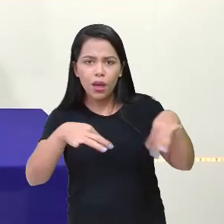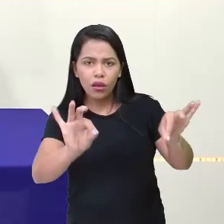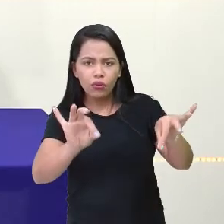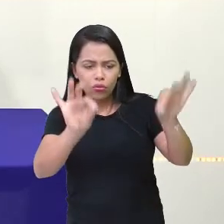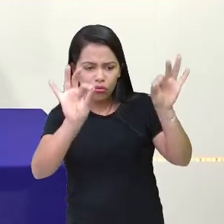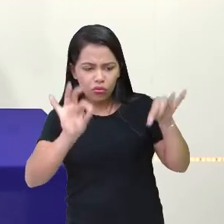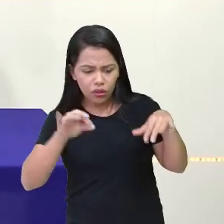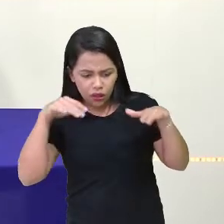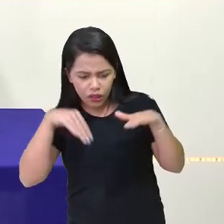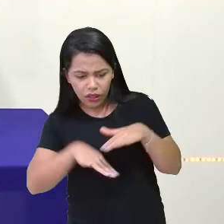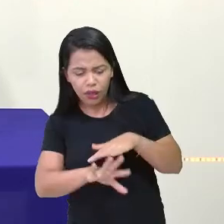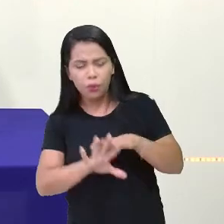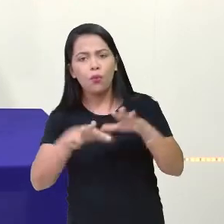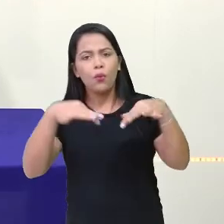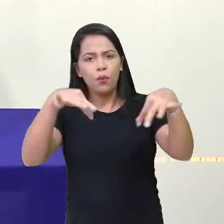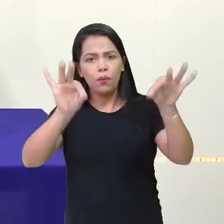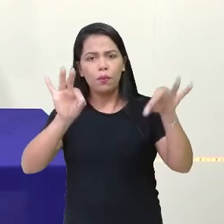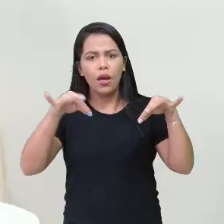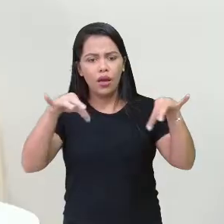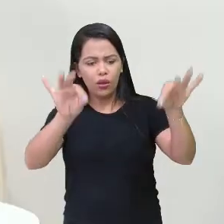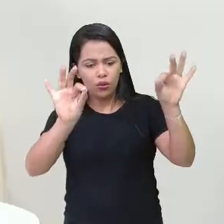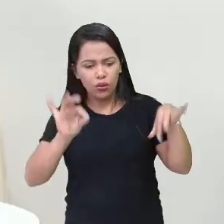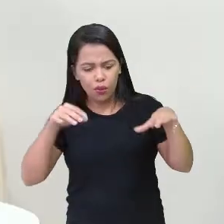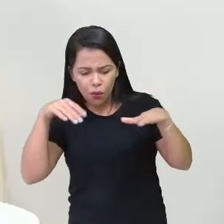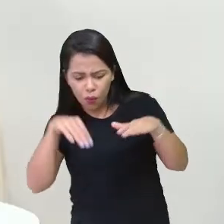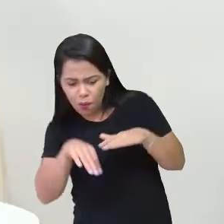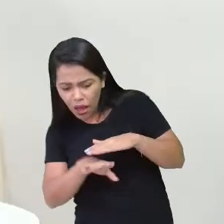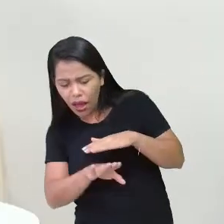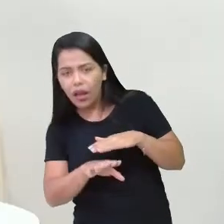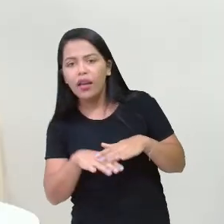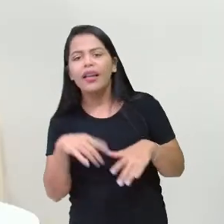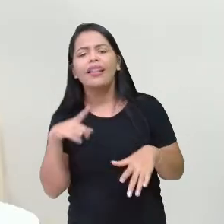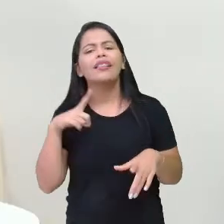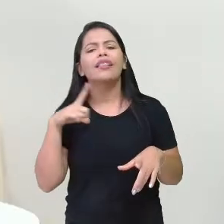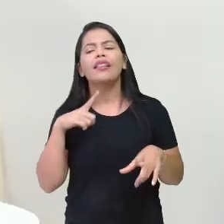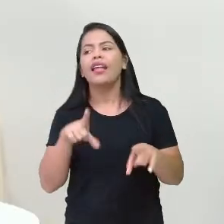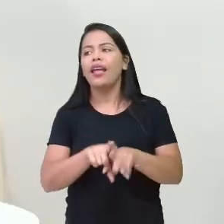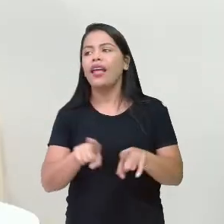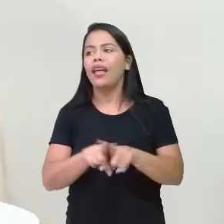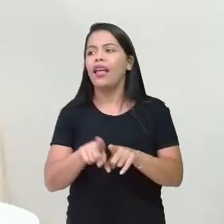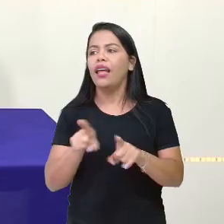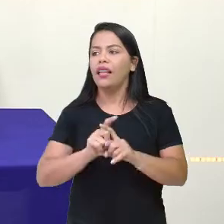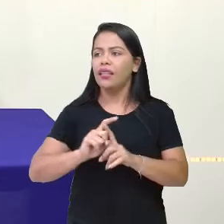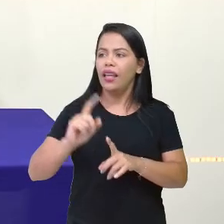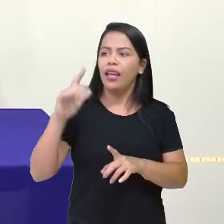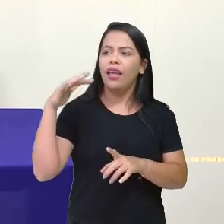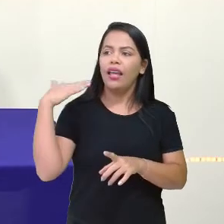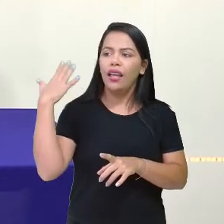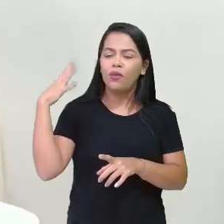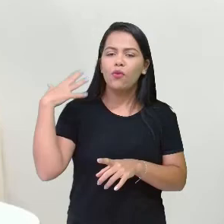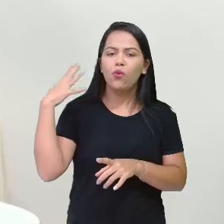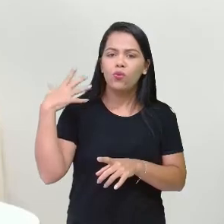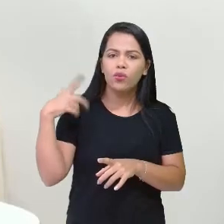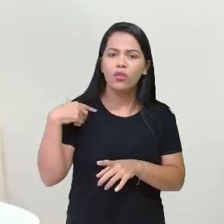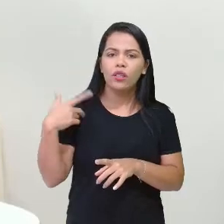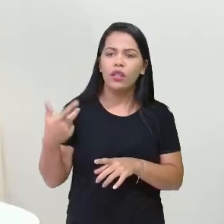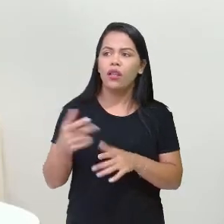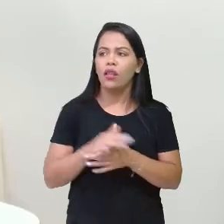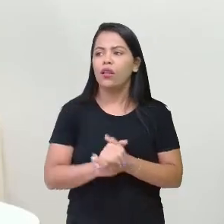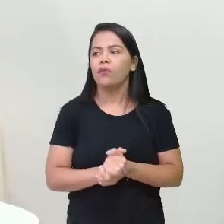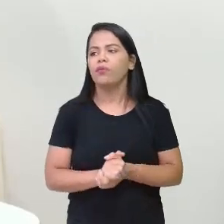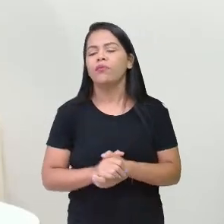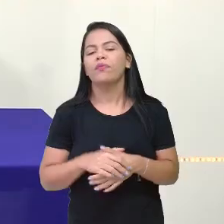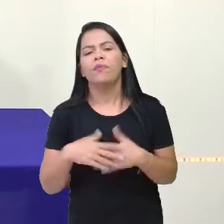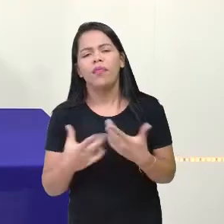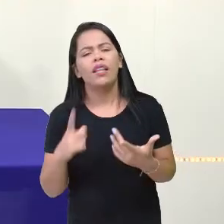já ouviu essa expressão por debaixo dos panos? Tem até uma música, né? É por debaixo dos panos, pra ninguém saber. É por debaixo dos panos, que é